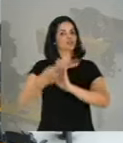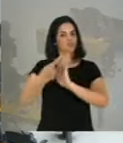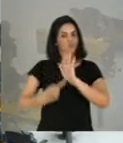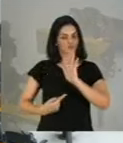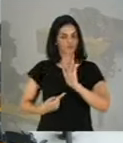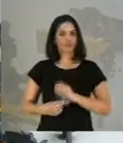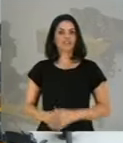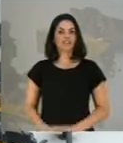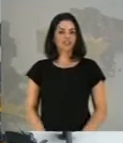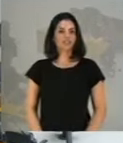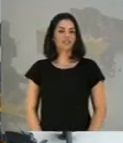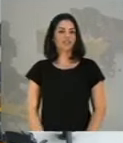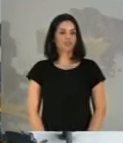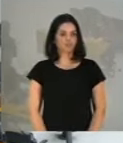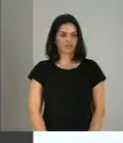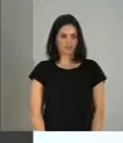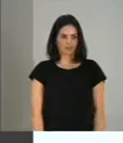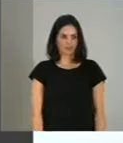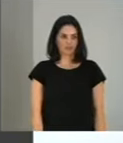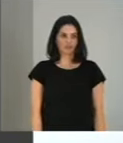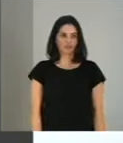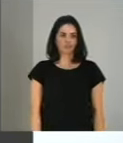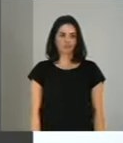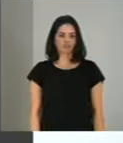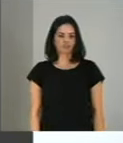Presidente Rodrigo Pacheco,